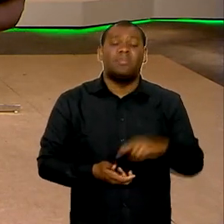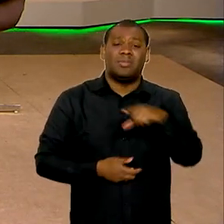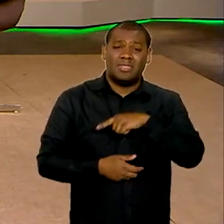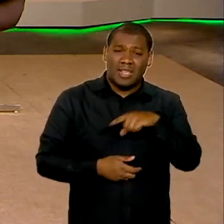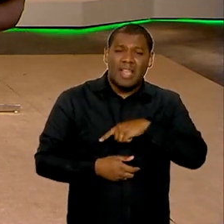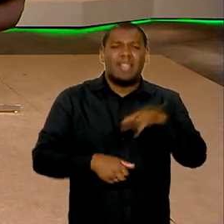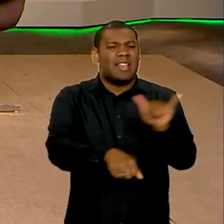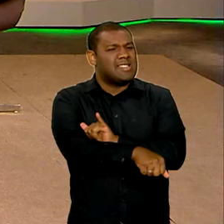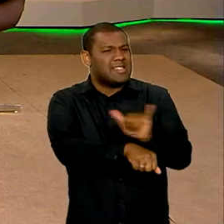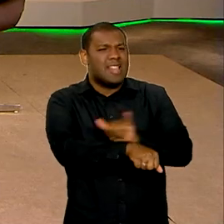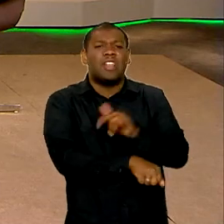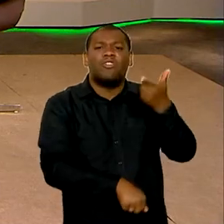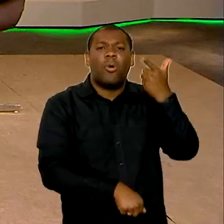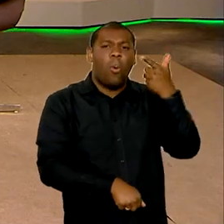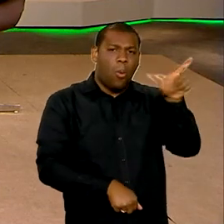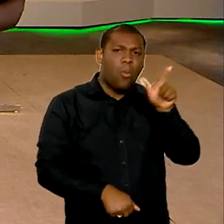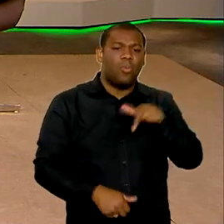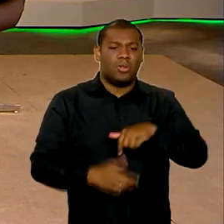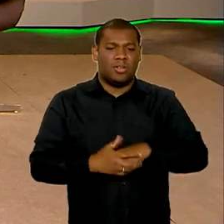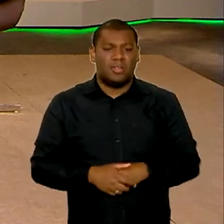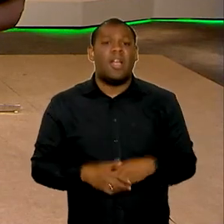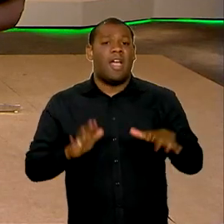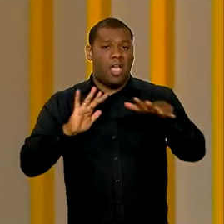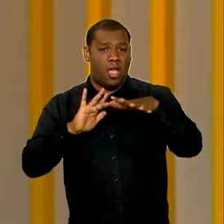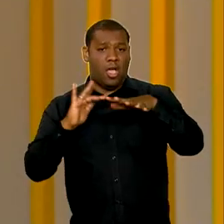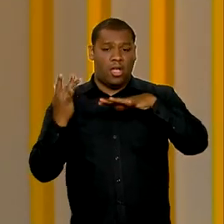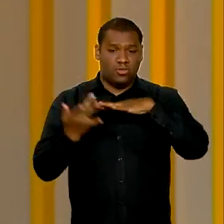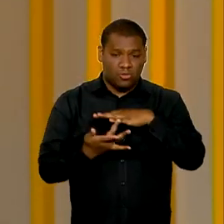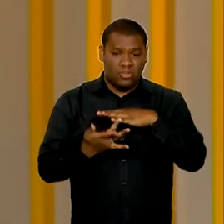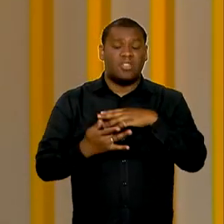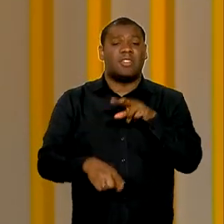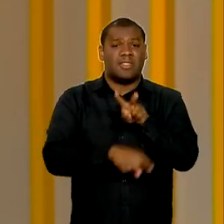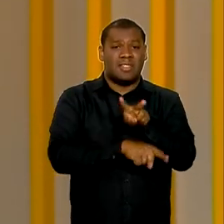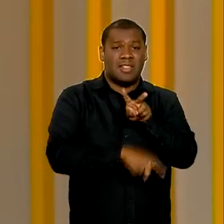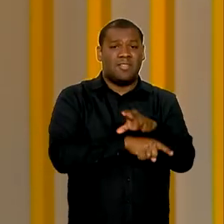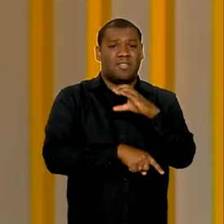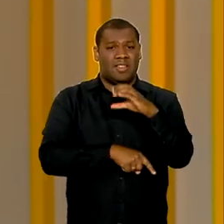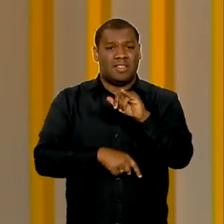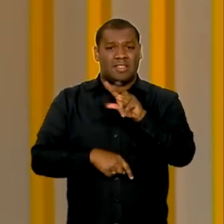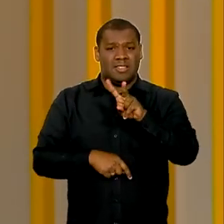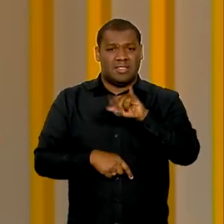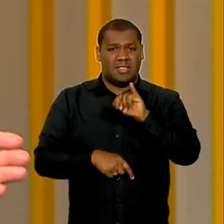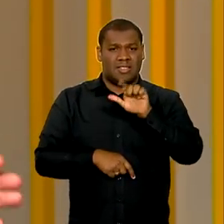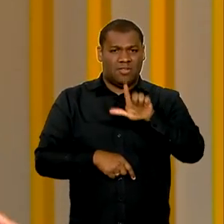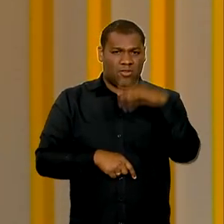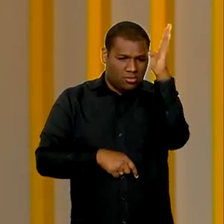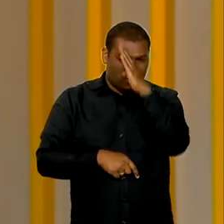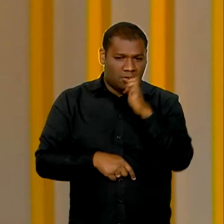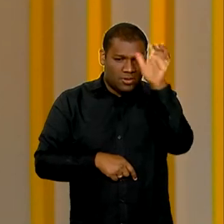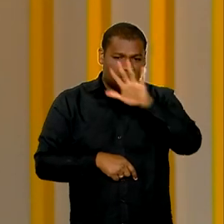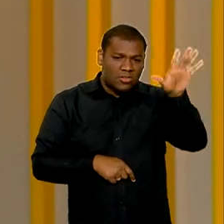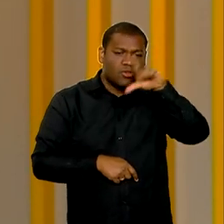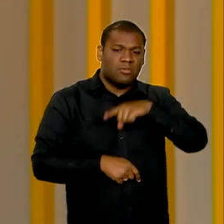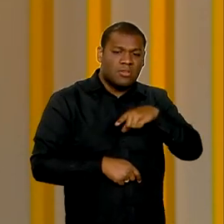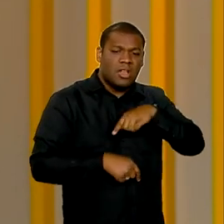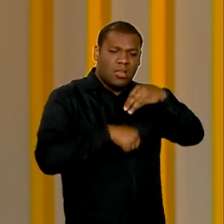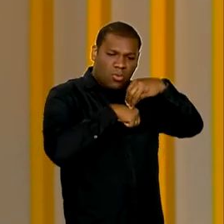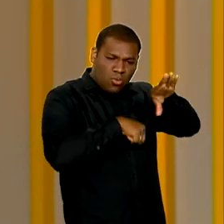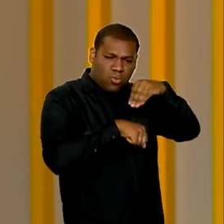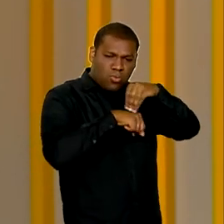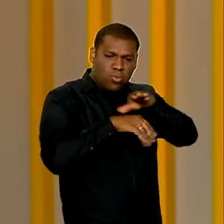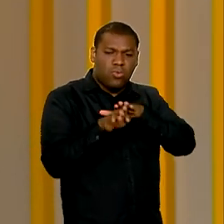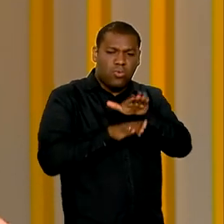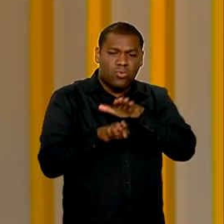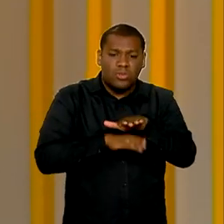tem outros mecanismos também. As redes sociais da Defesa Civil Nacional, elas têm muitas orientações, então a gente